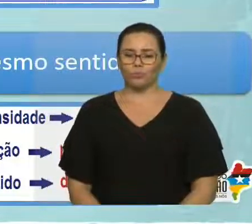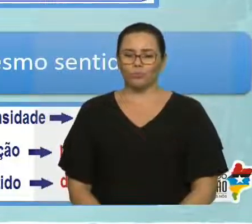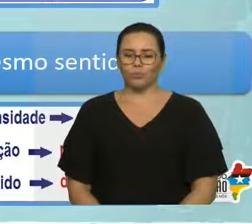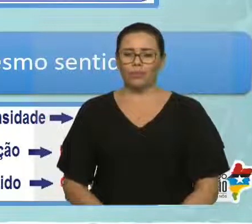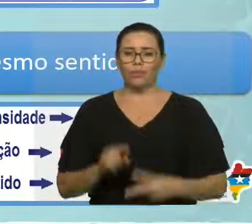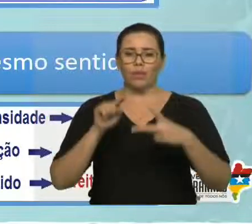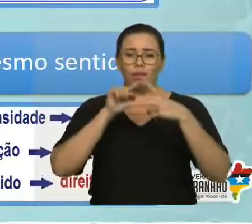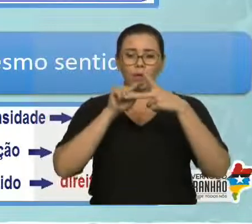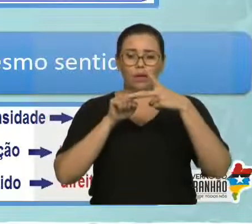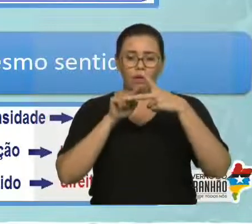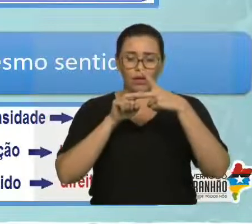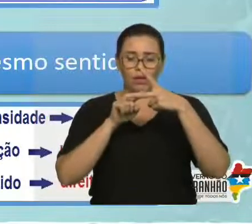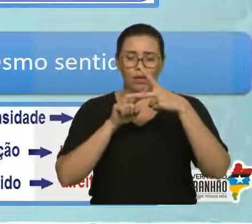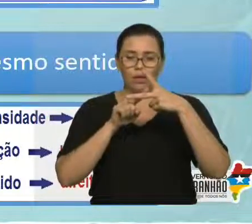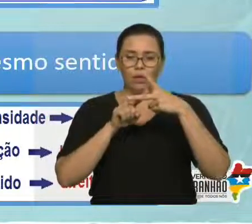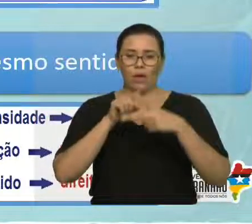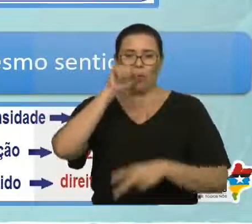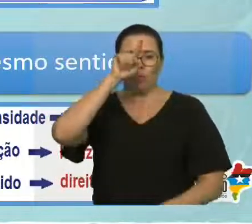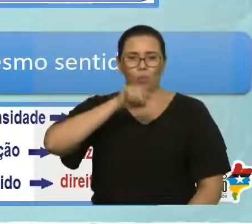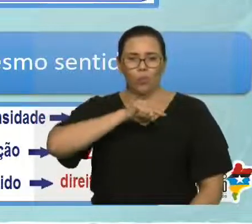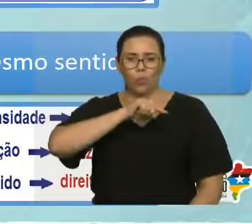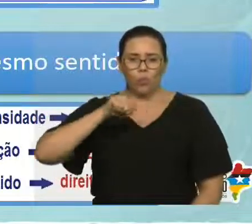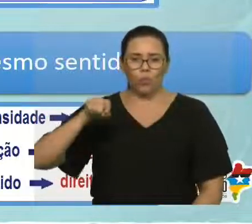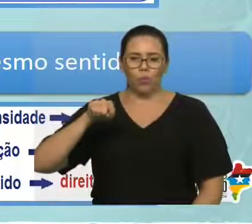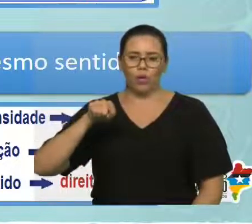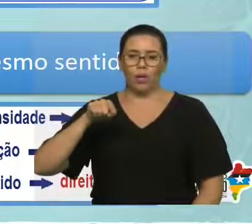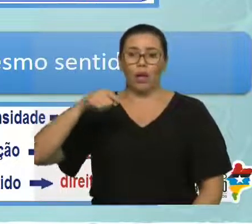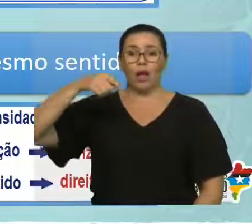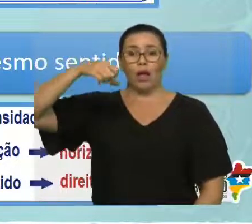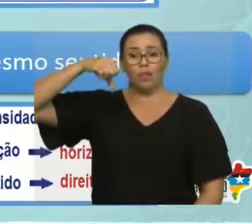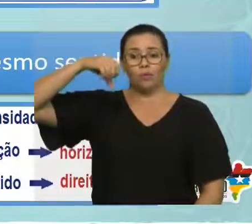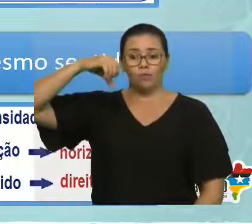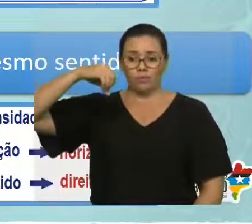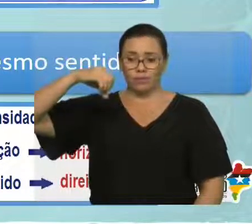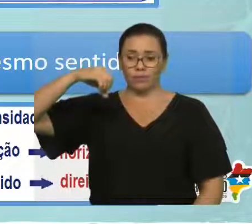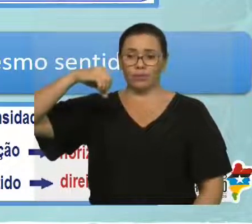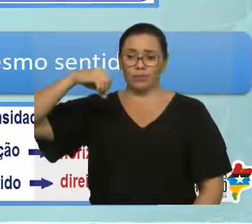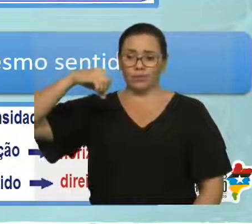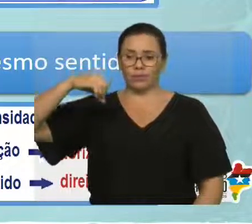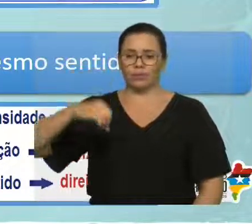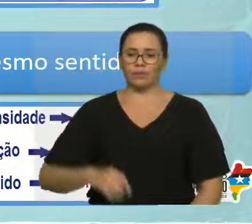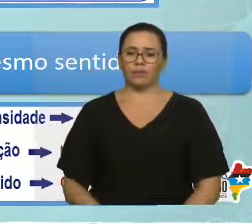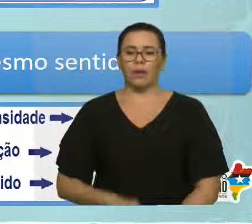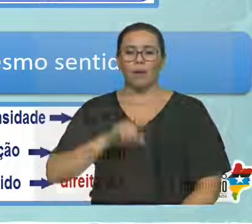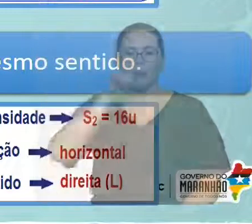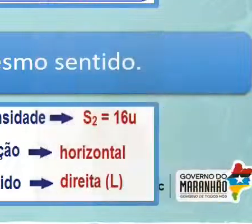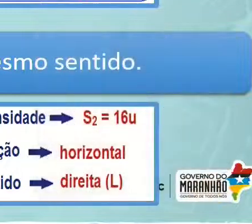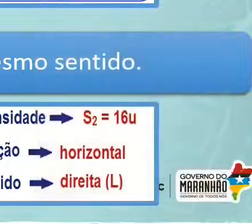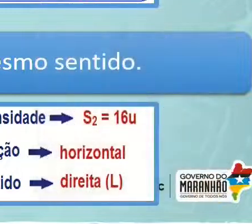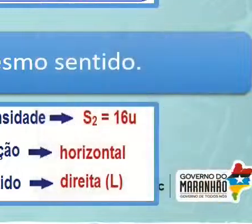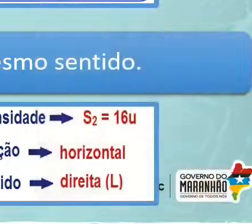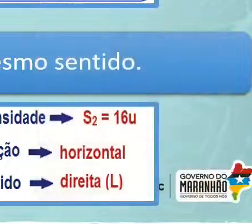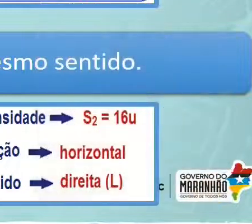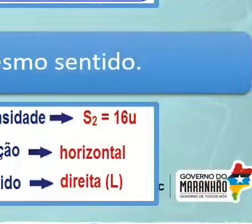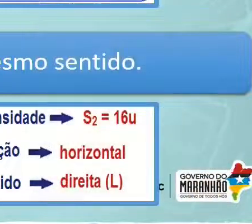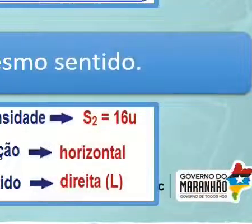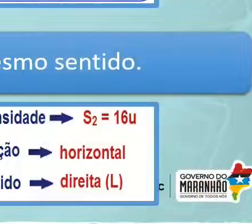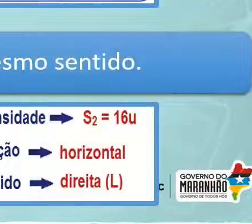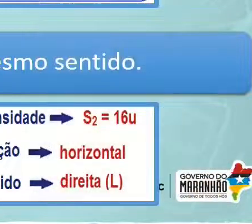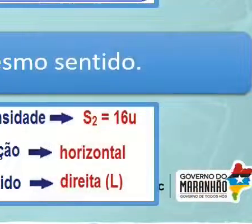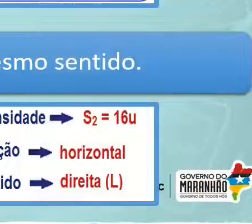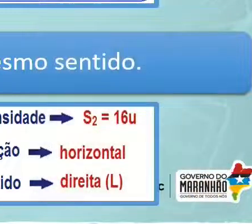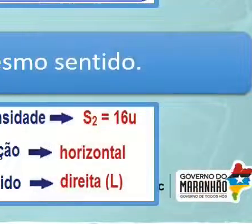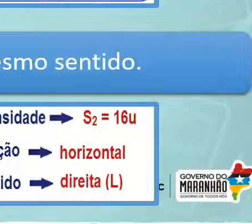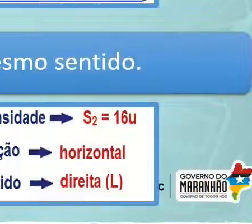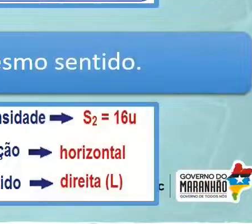Ângulo de 90 graus, que é um ângulo reto. Ou seja, quando esses vetores, eles estão perpendiculares. Isso quer dizer o quê? Que eles formam 90